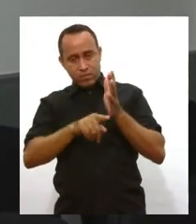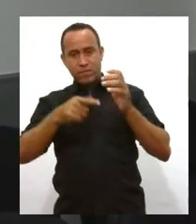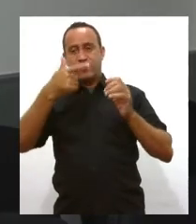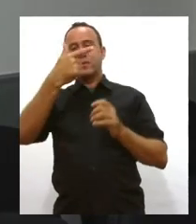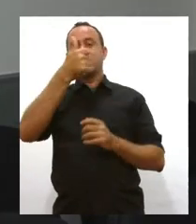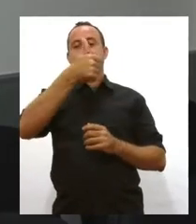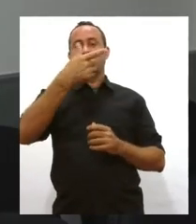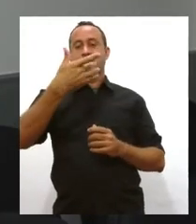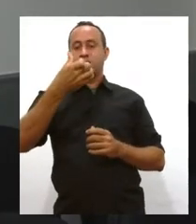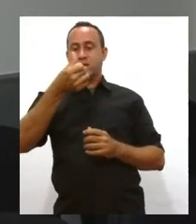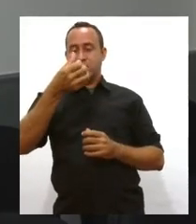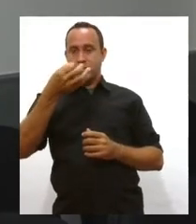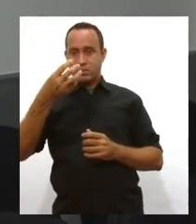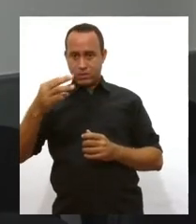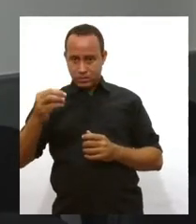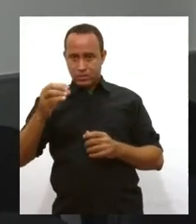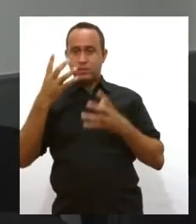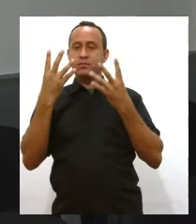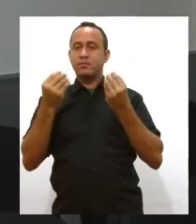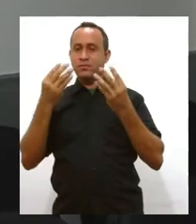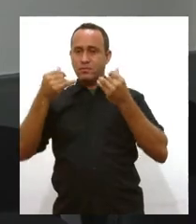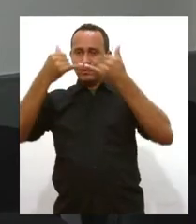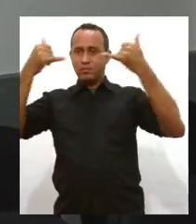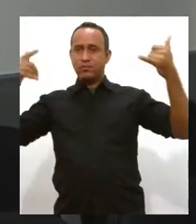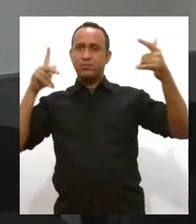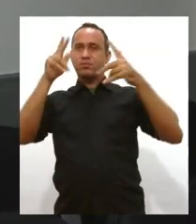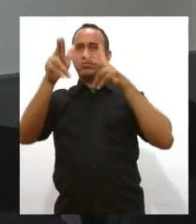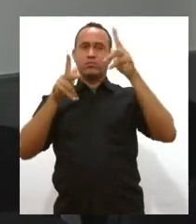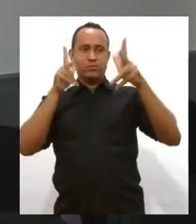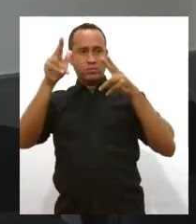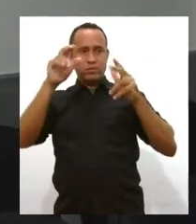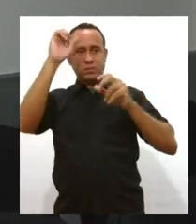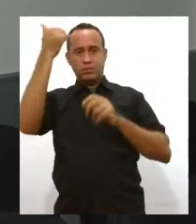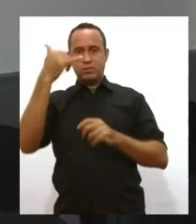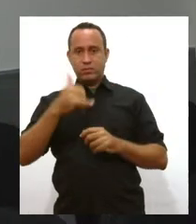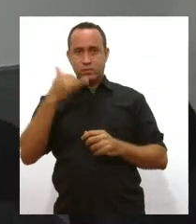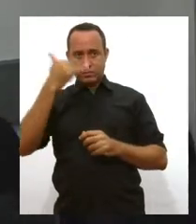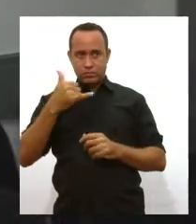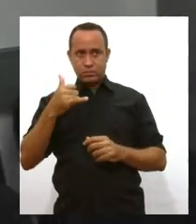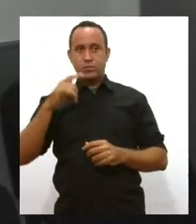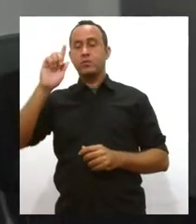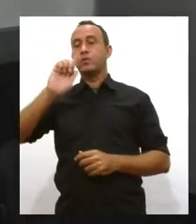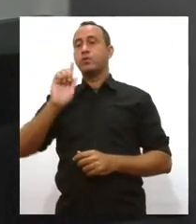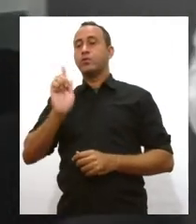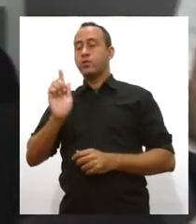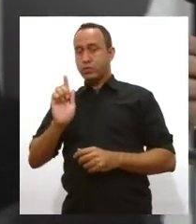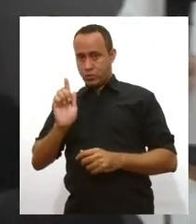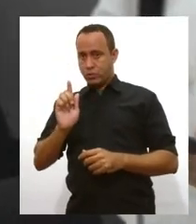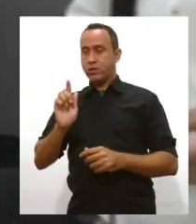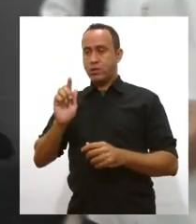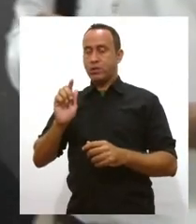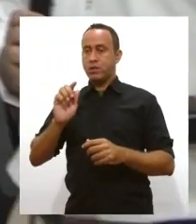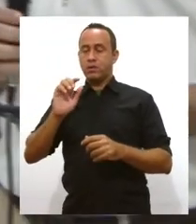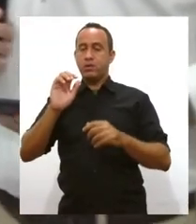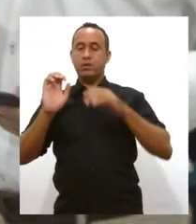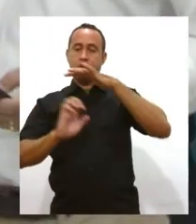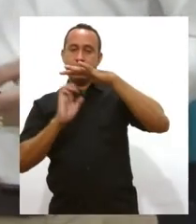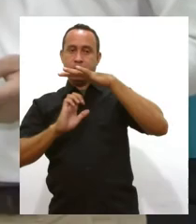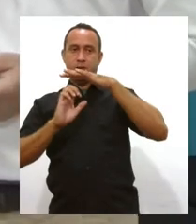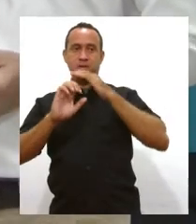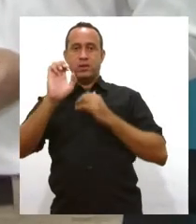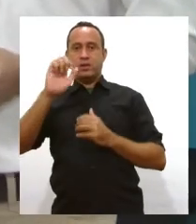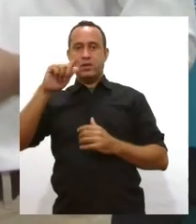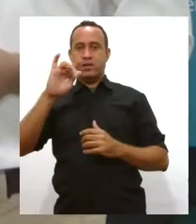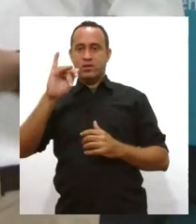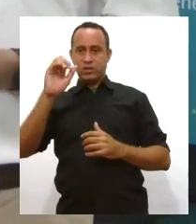ocorrências de interrupções de energia elétrica em Sergipe. Eu estou aqui com o gerente de operações da Energiza, Tiago Martins, e